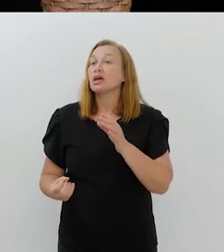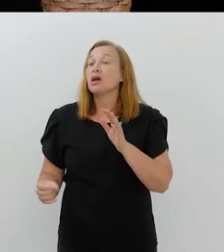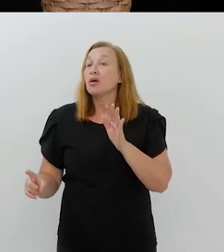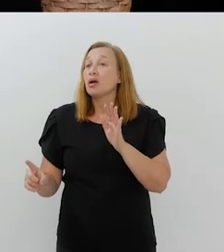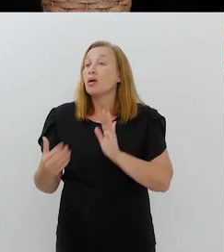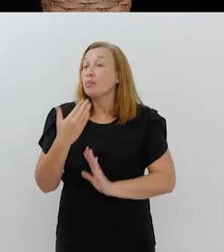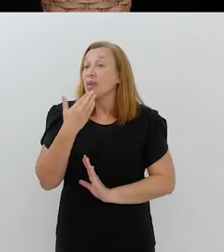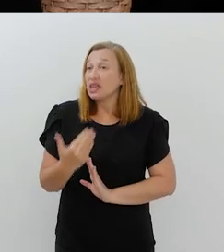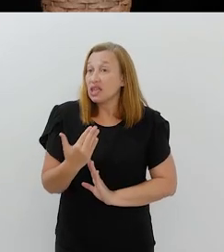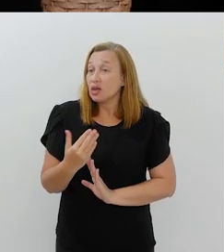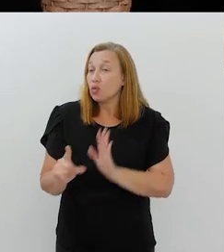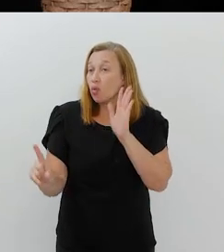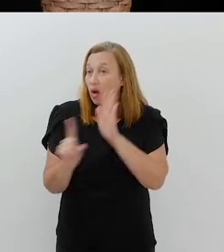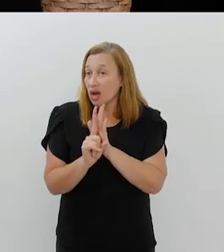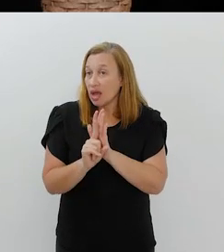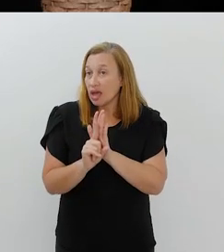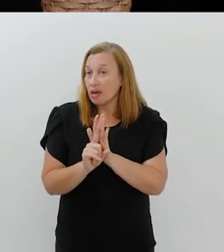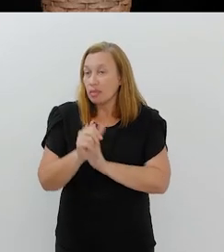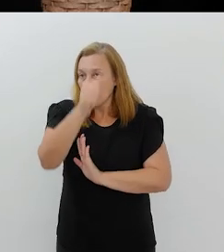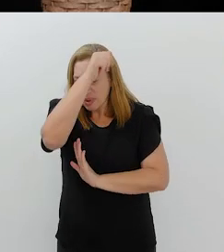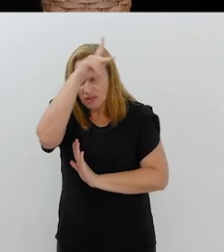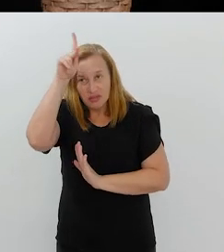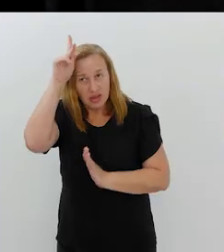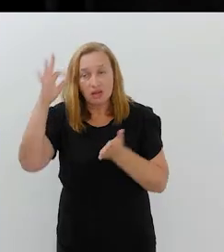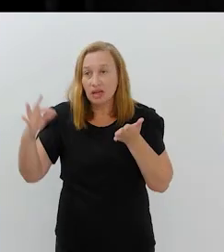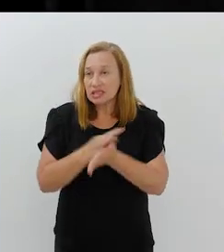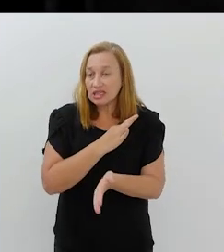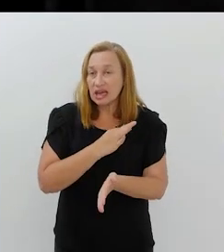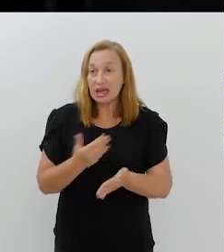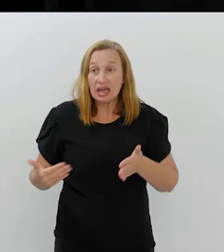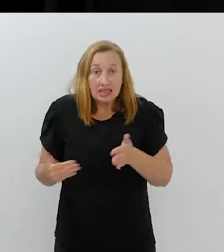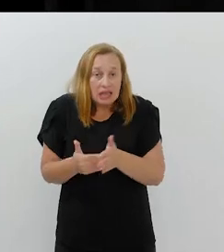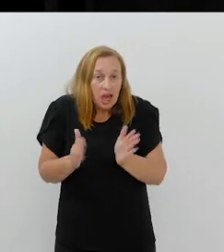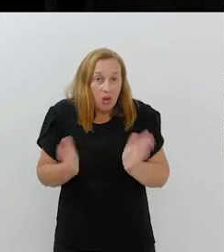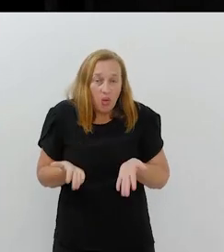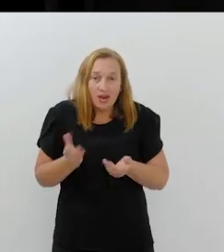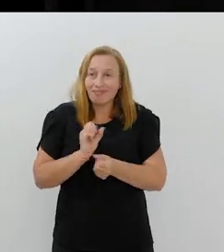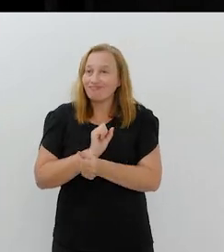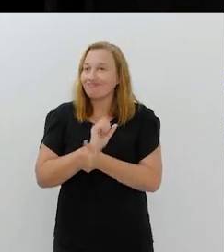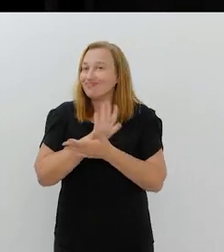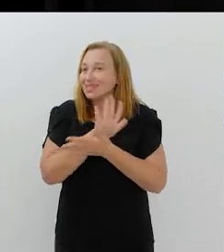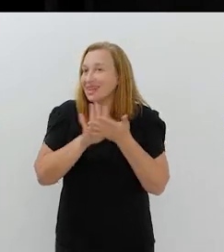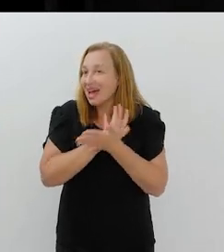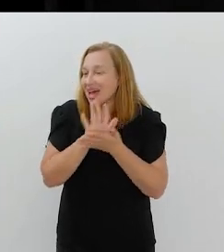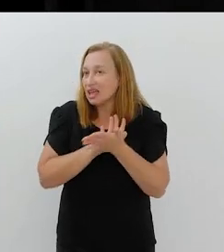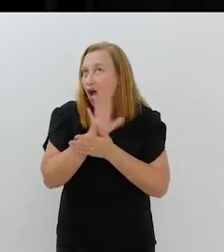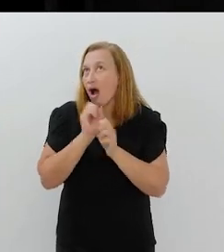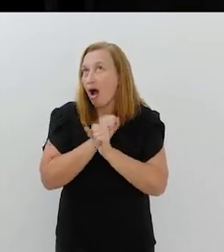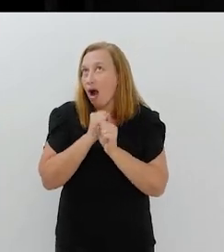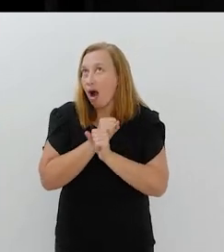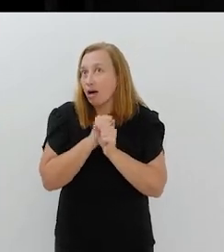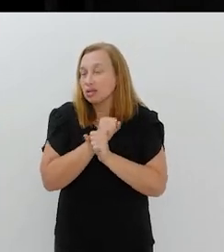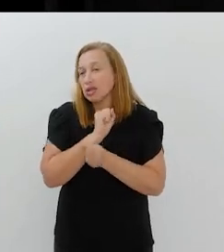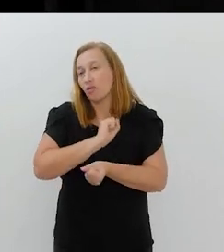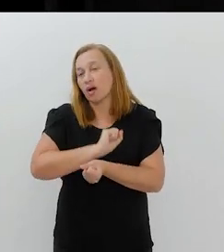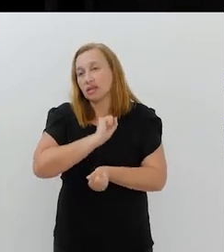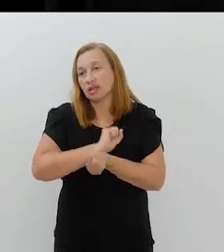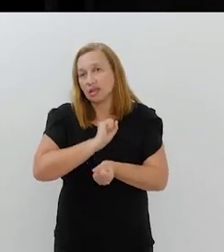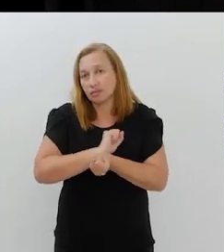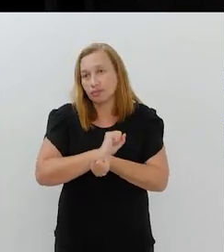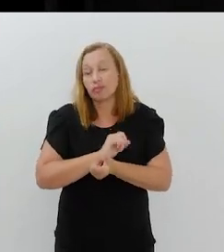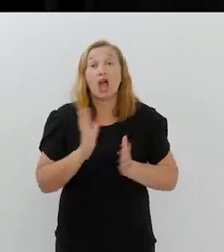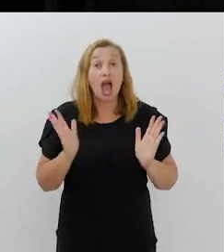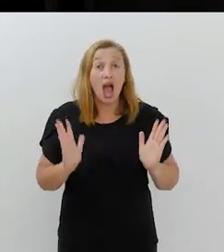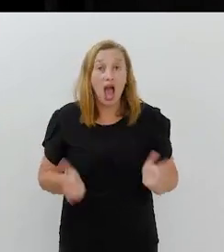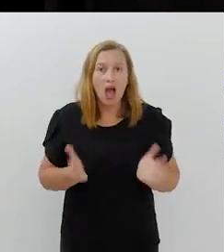lei através da Câmara, para que o prefeito pudesse assinar. mesmo assim, não assinou. Já passaram tantos anos e ela está por aí.